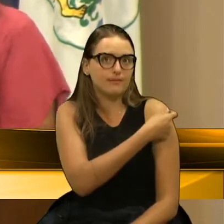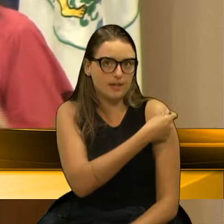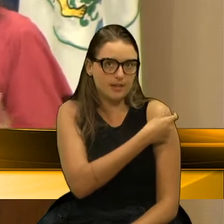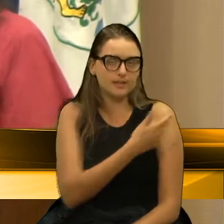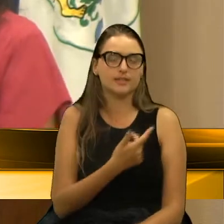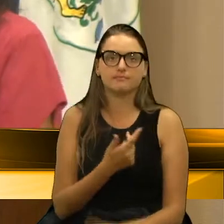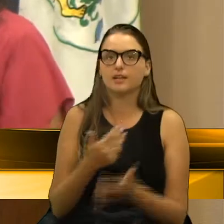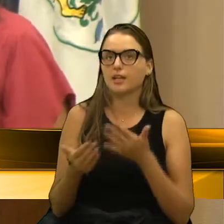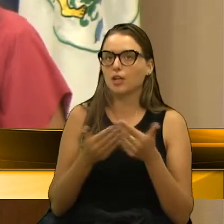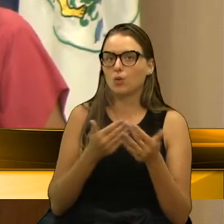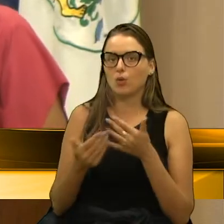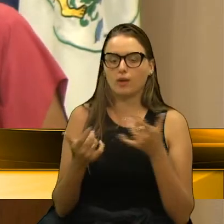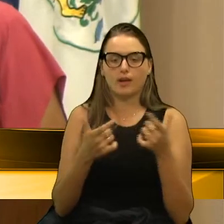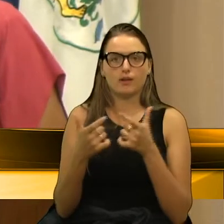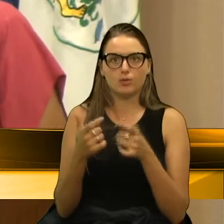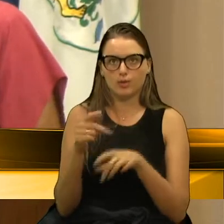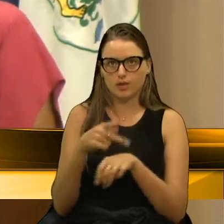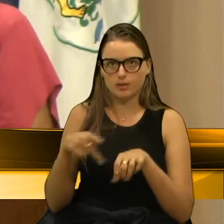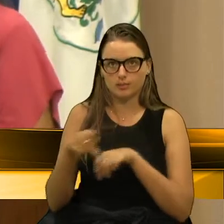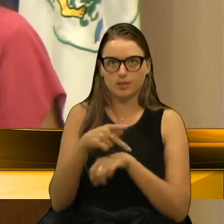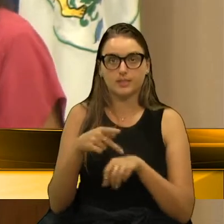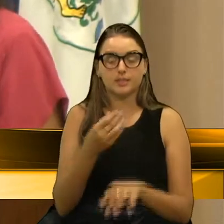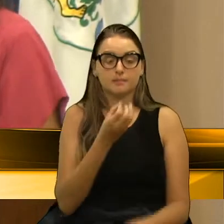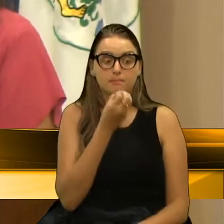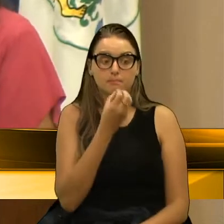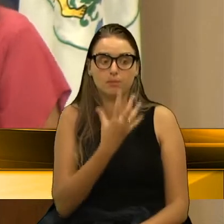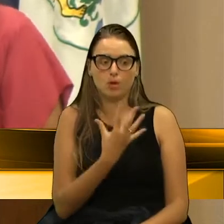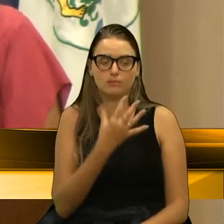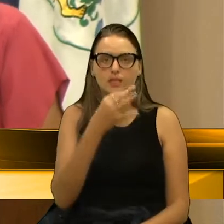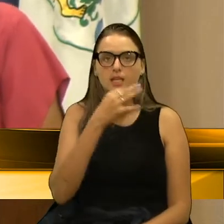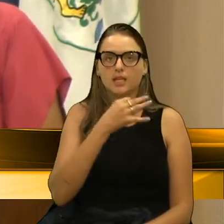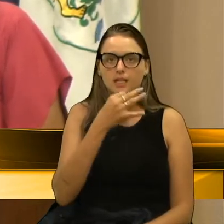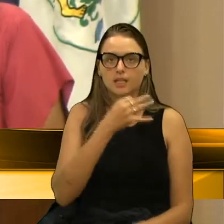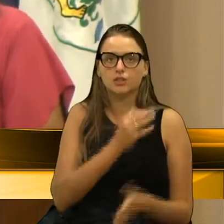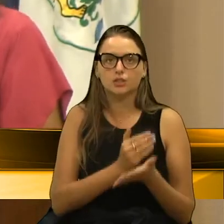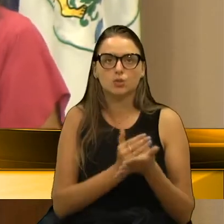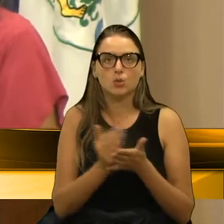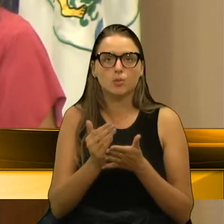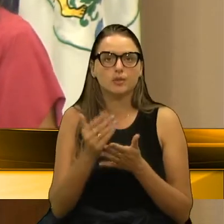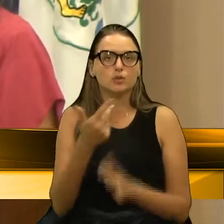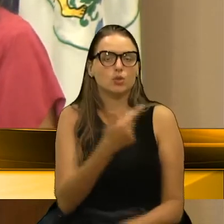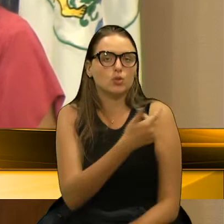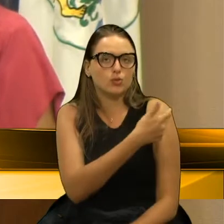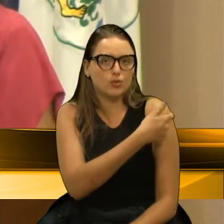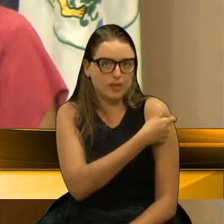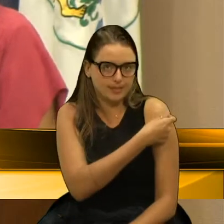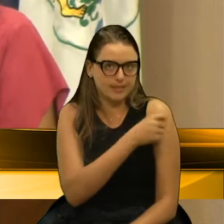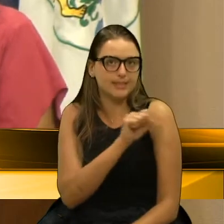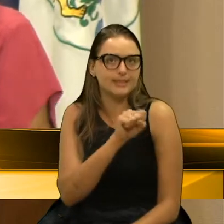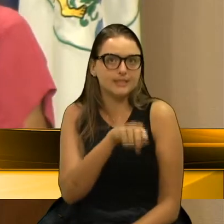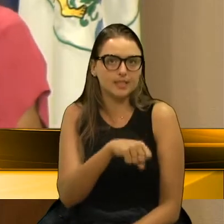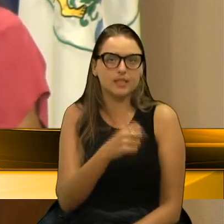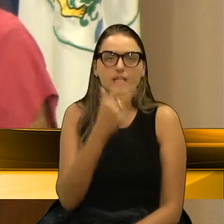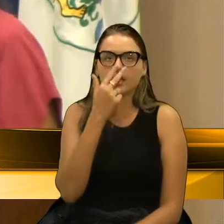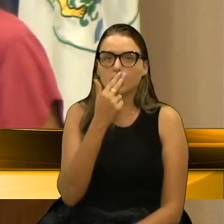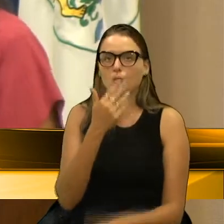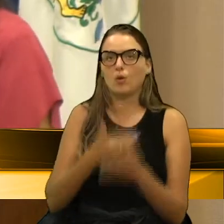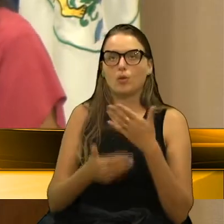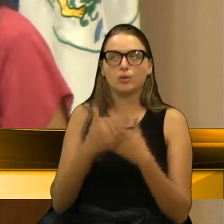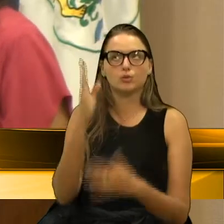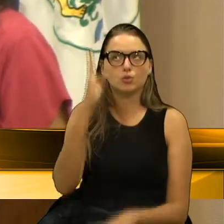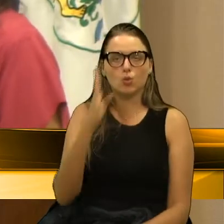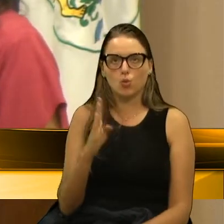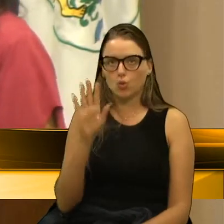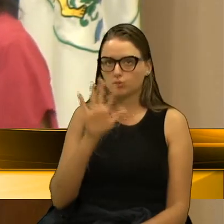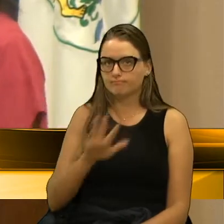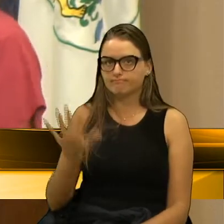espaço do nosso país. Bom, Caxias do Sul iniciou, sim, o processo de vacinação, assim como no Brasil todo, nesses